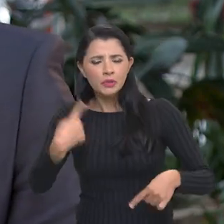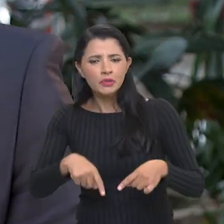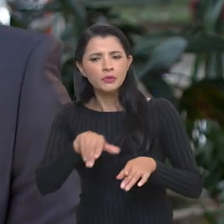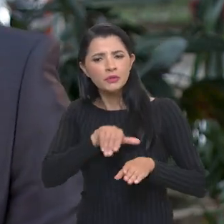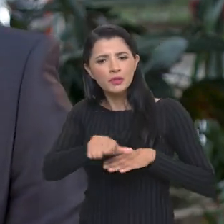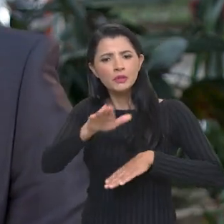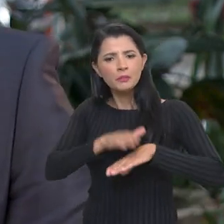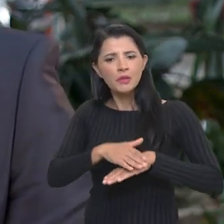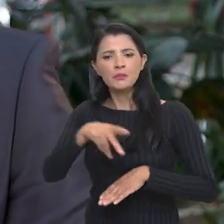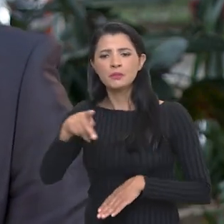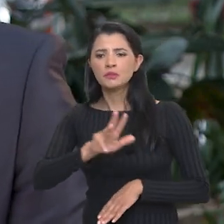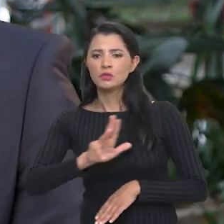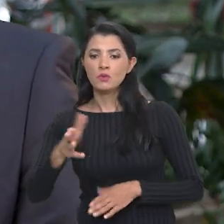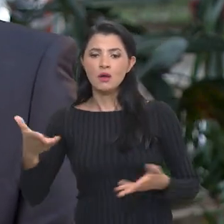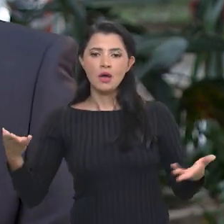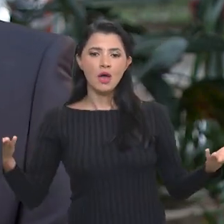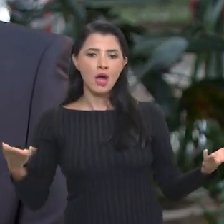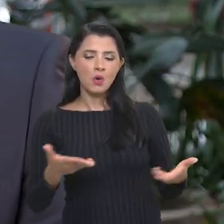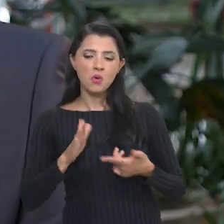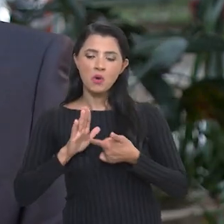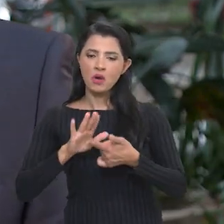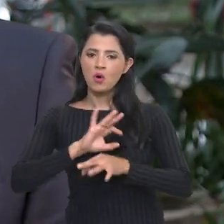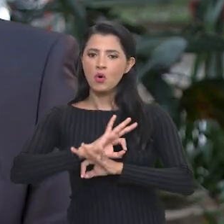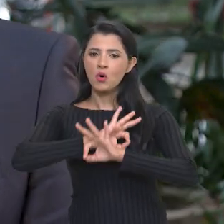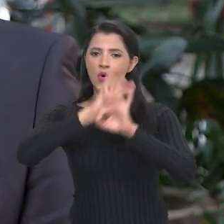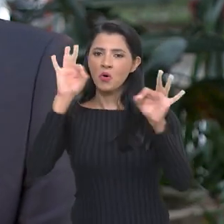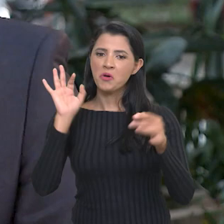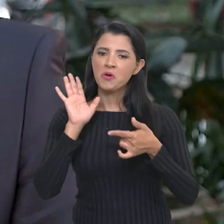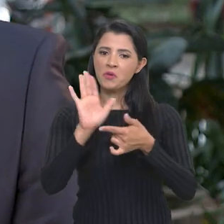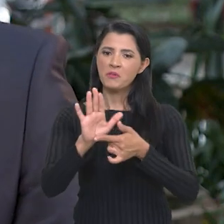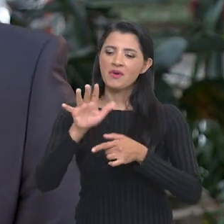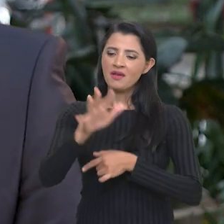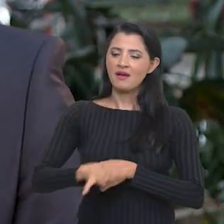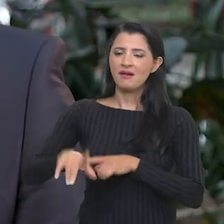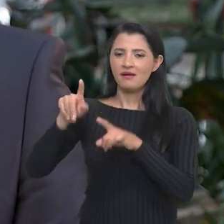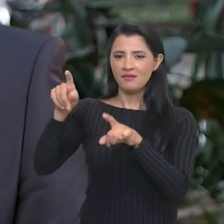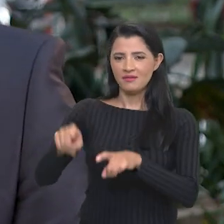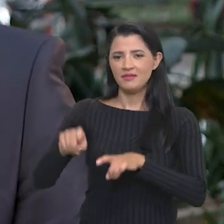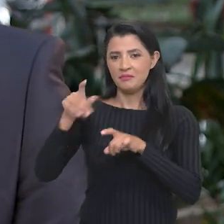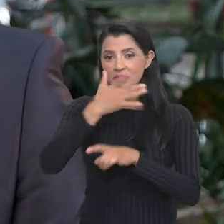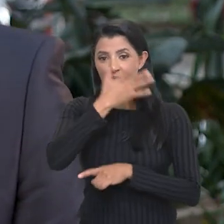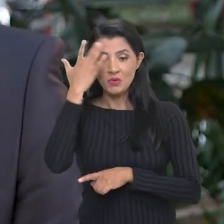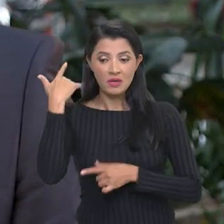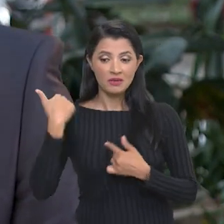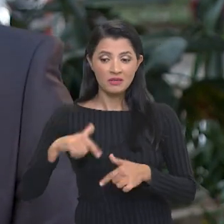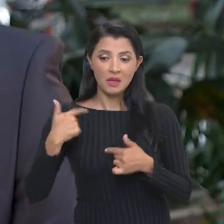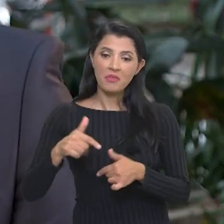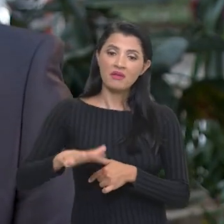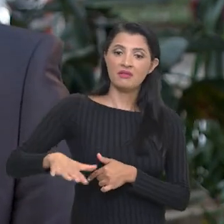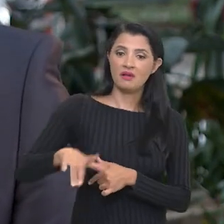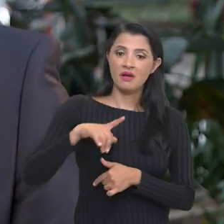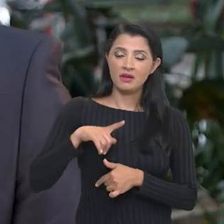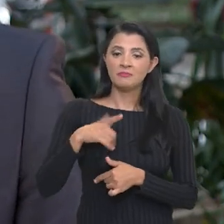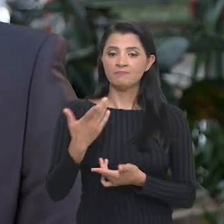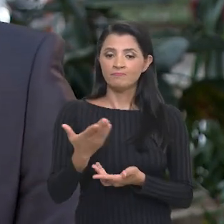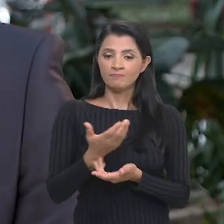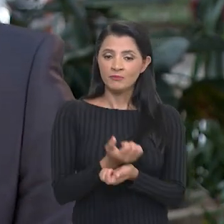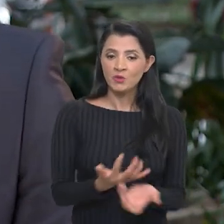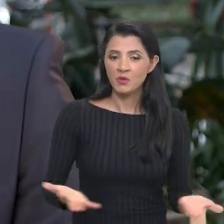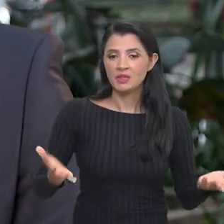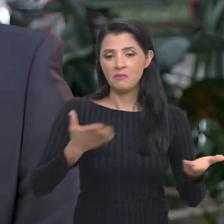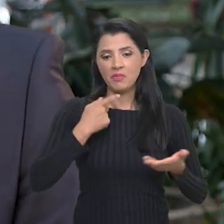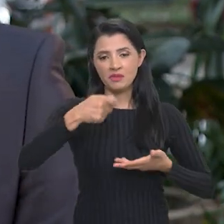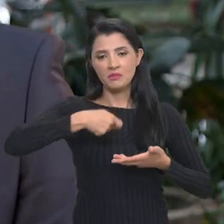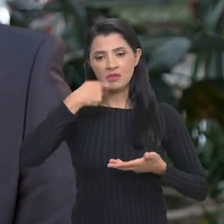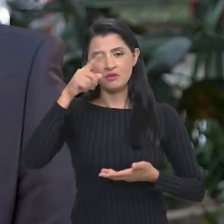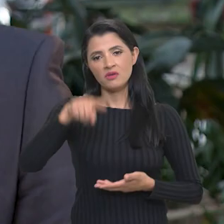orientadas pelo presidente Lula estão chegando como um bom sinal para o campo agrícola brasileiro, especialmente para quem trabalha no ofício de